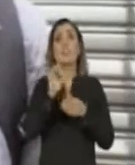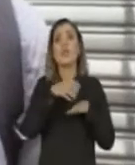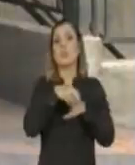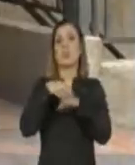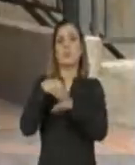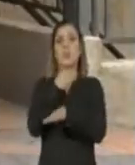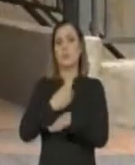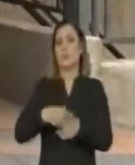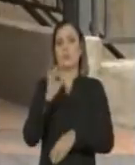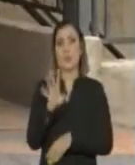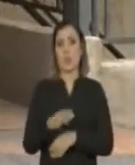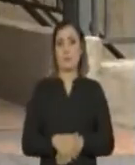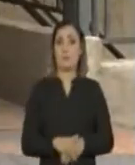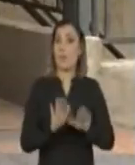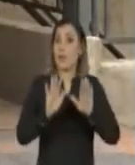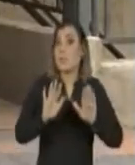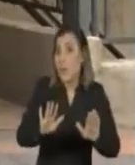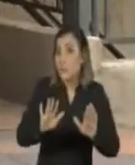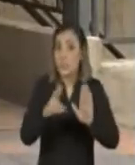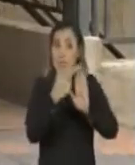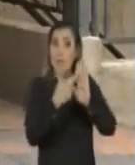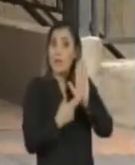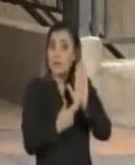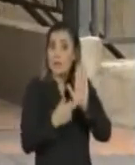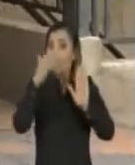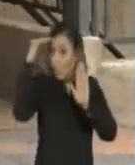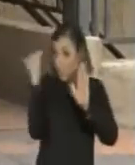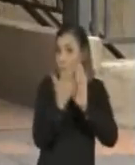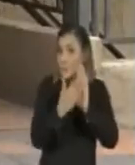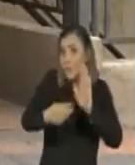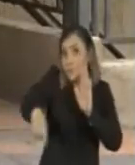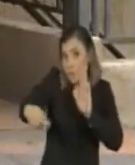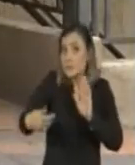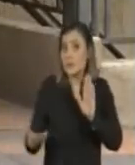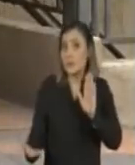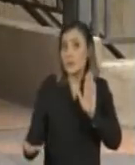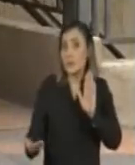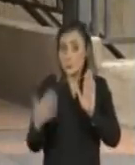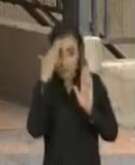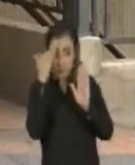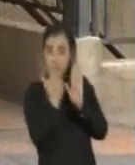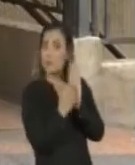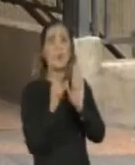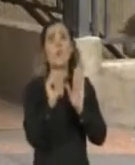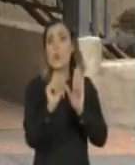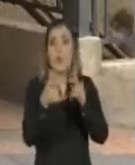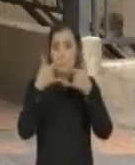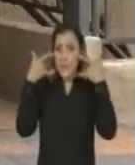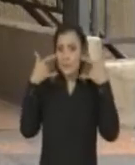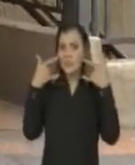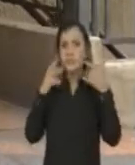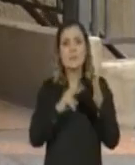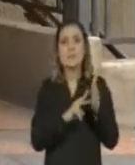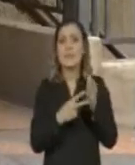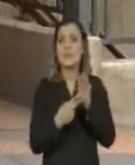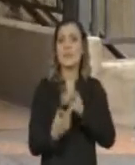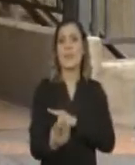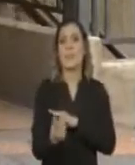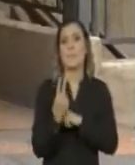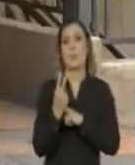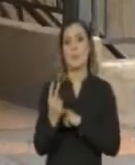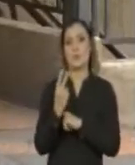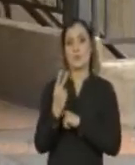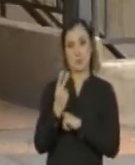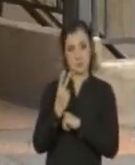transporte público mesmo. Mais do que cumprir uma determinação, o uso da máscara representa a proteção. Para que a eficácia